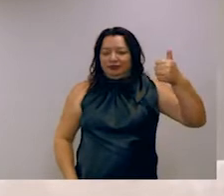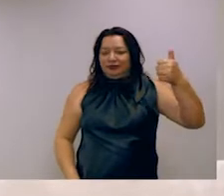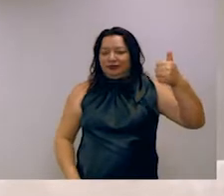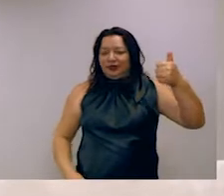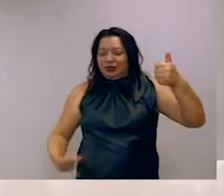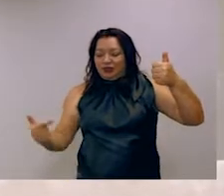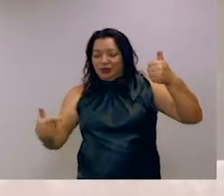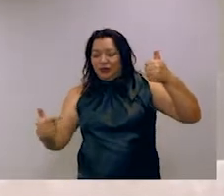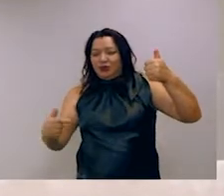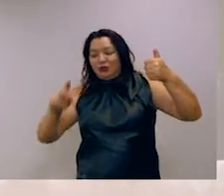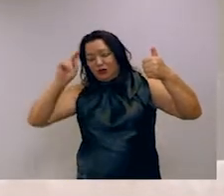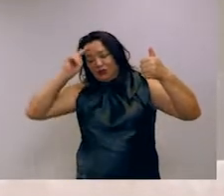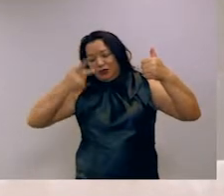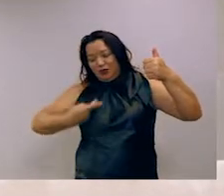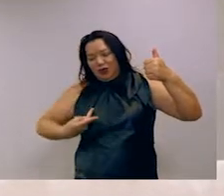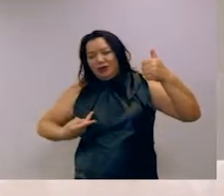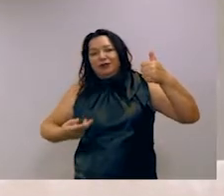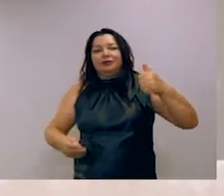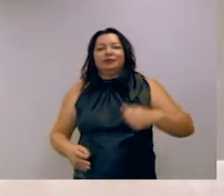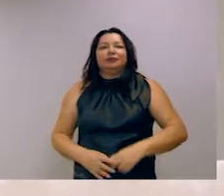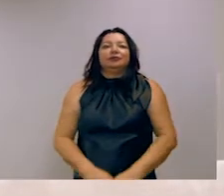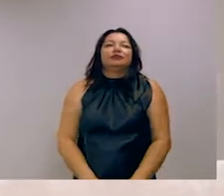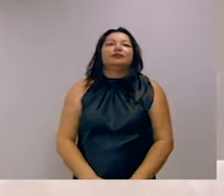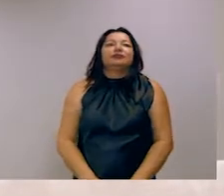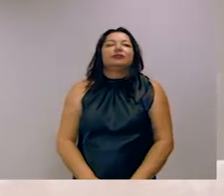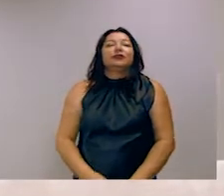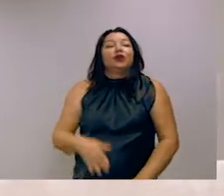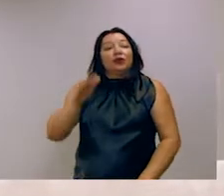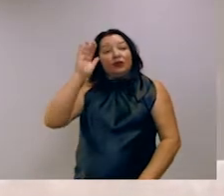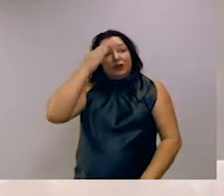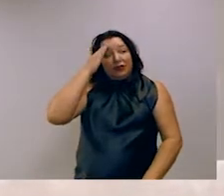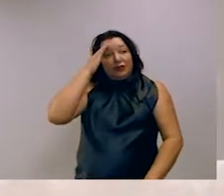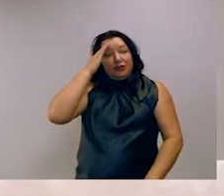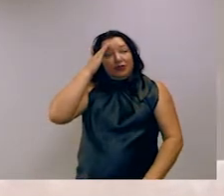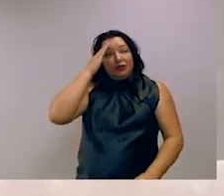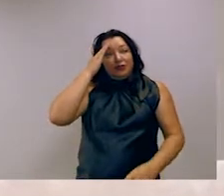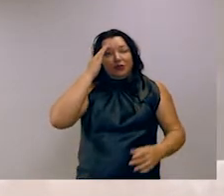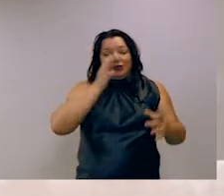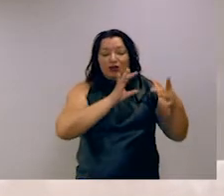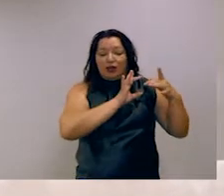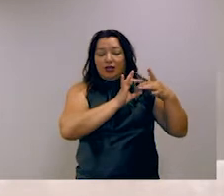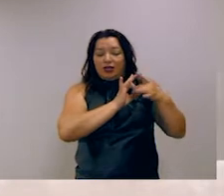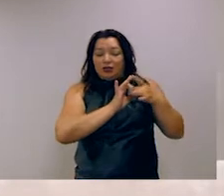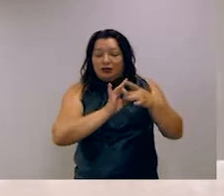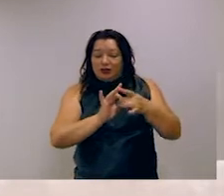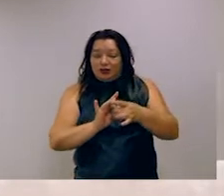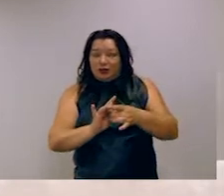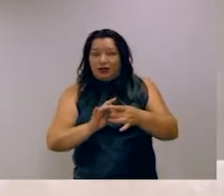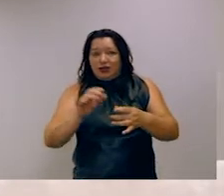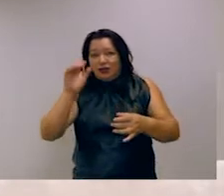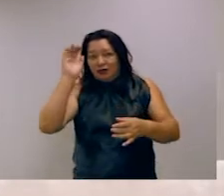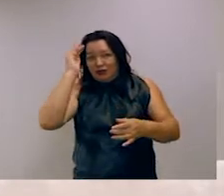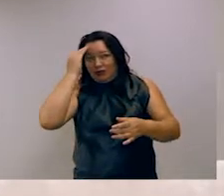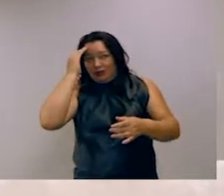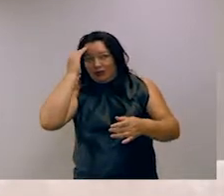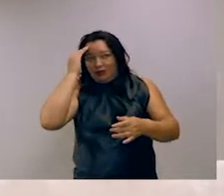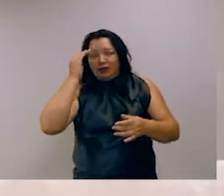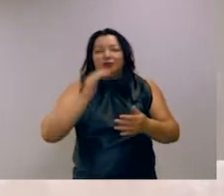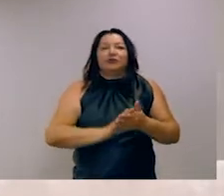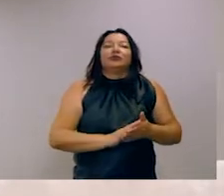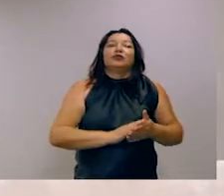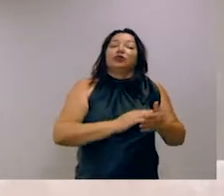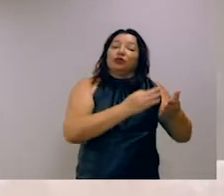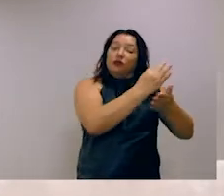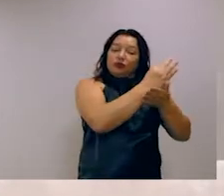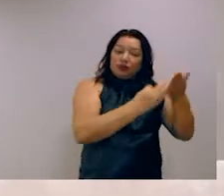Bom, agora eu vou falar agora de um outro problema de compreensão de texto. esse daqui é um conjunto feito, um conjunto de